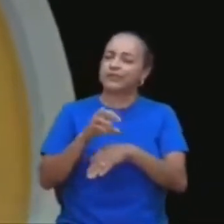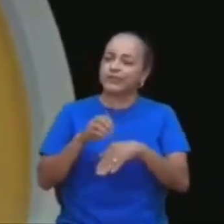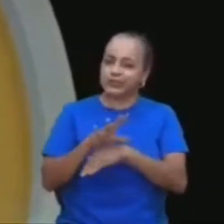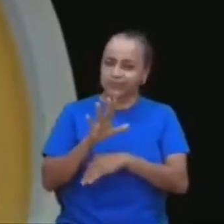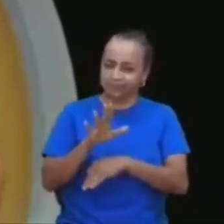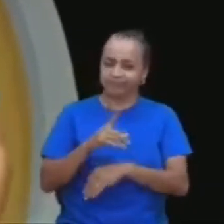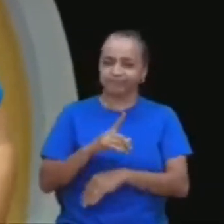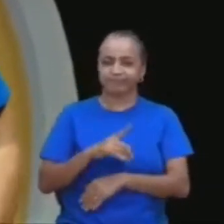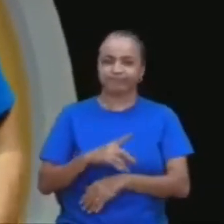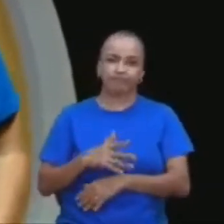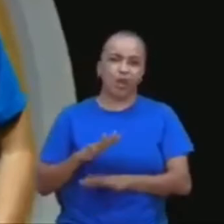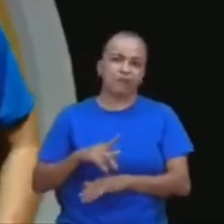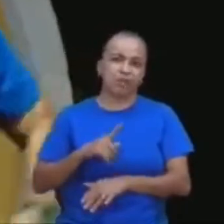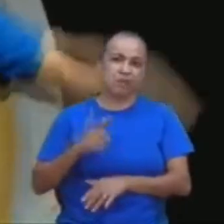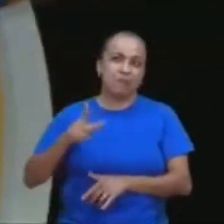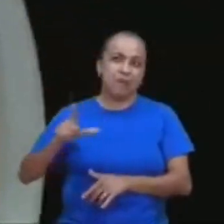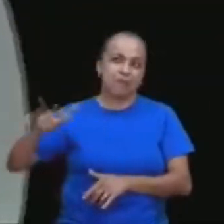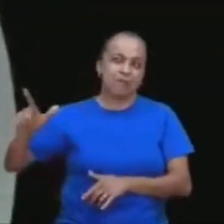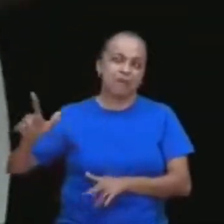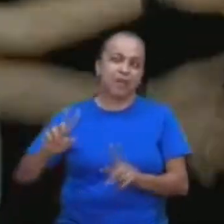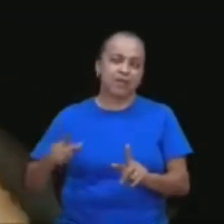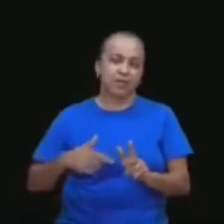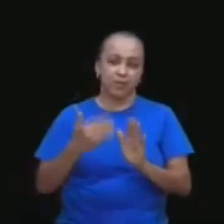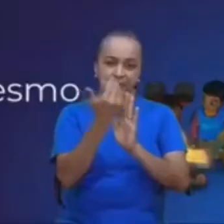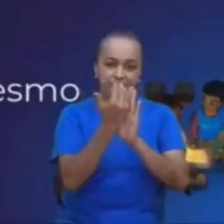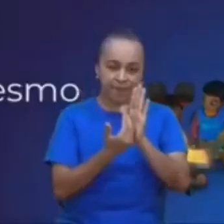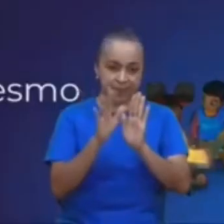com certeza tem mais coisa, bota aí,